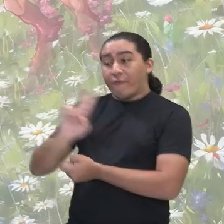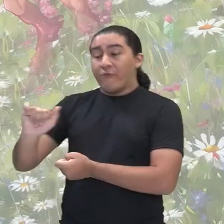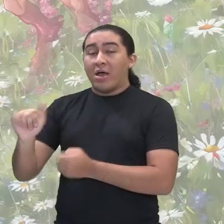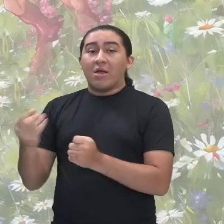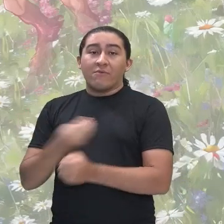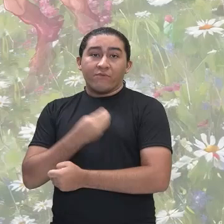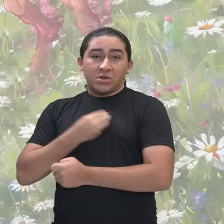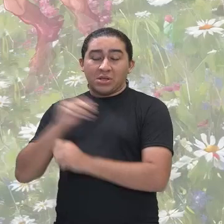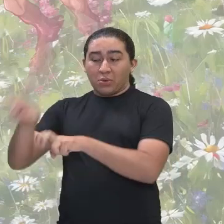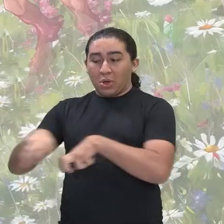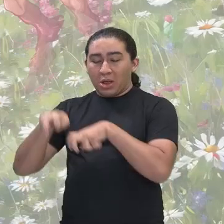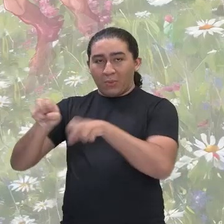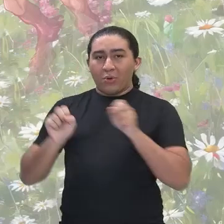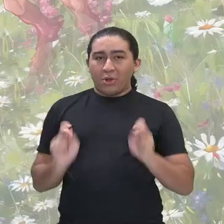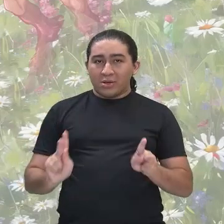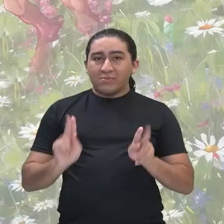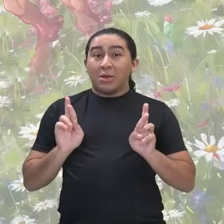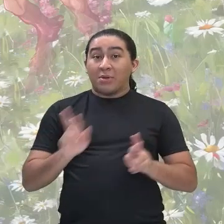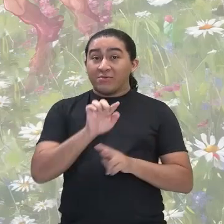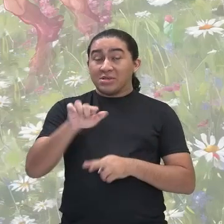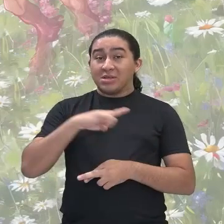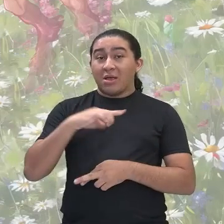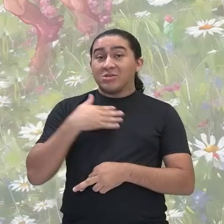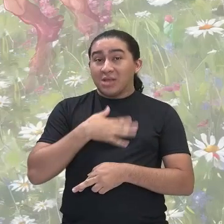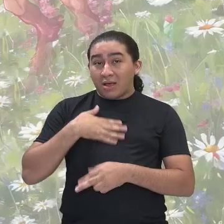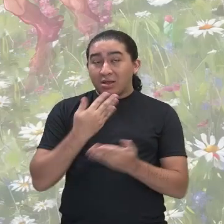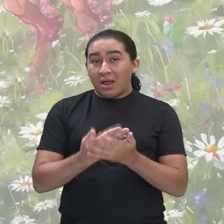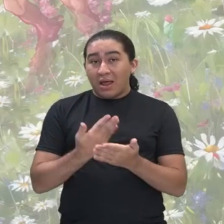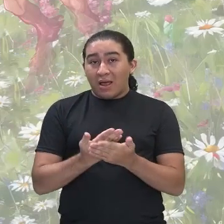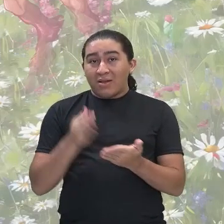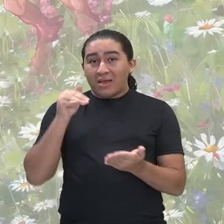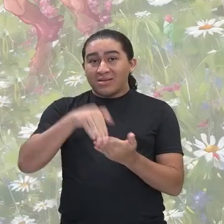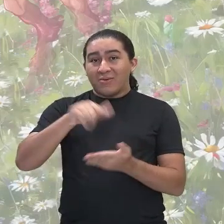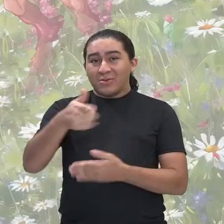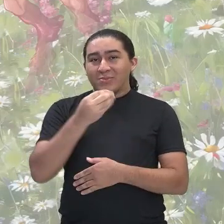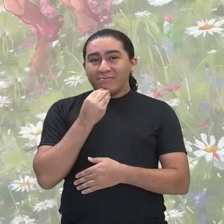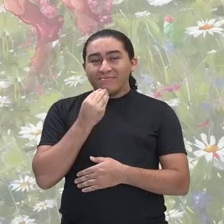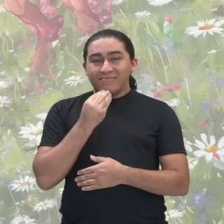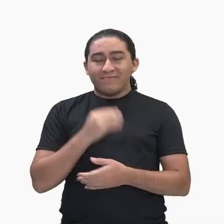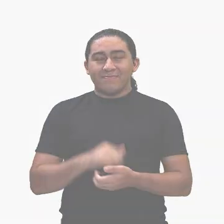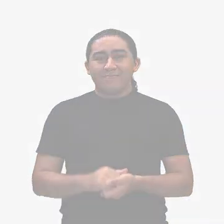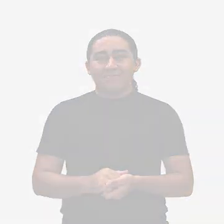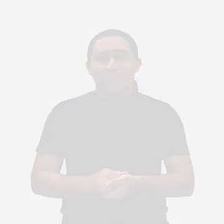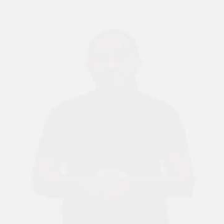Ok? Espero que vocês tenham gostado da aula e até a próxima.